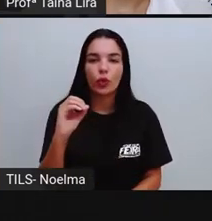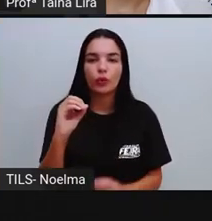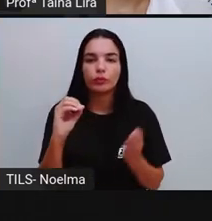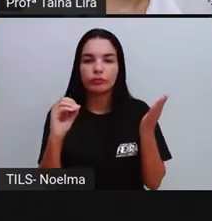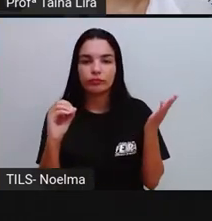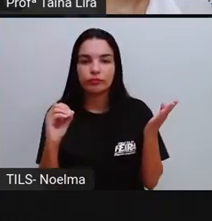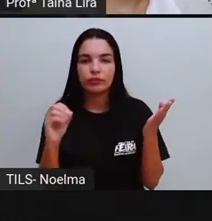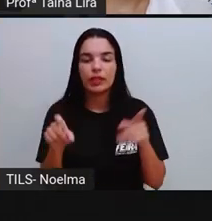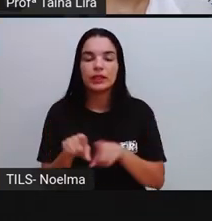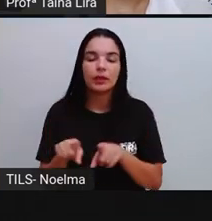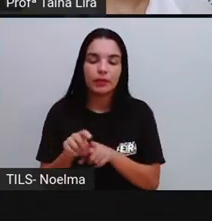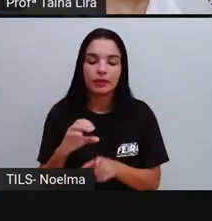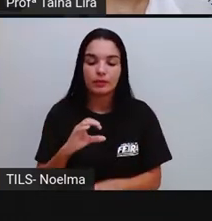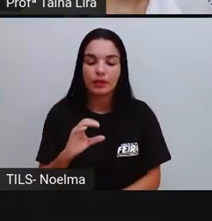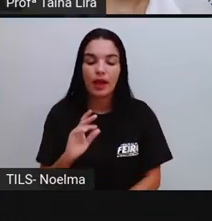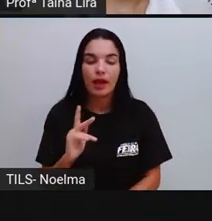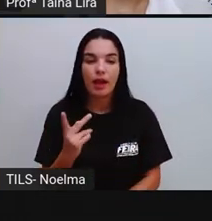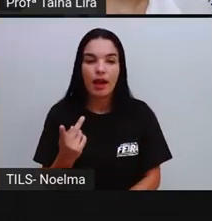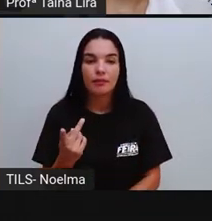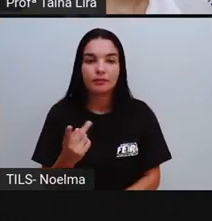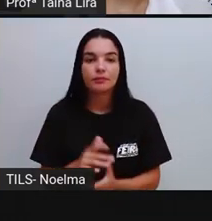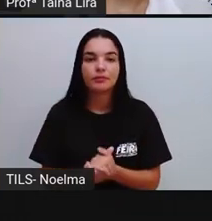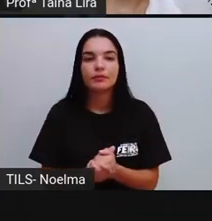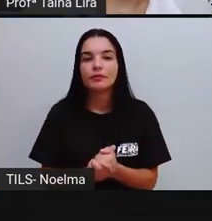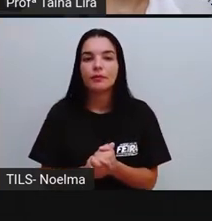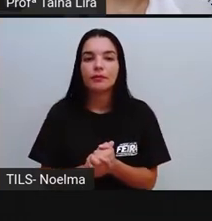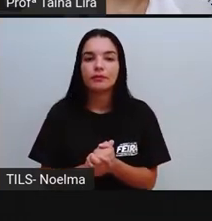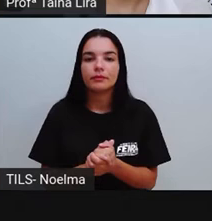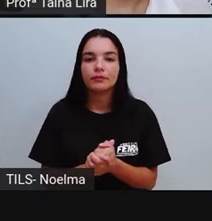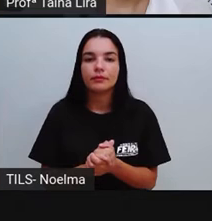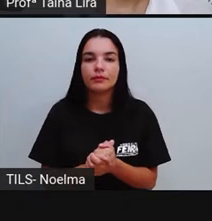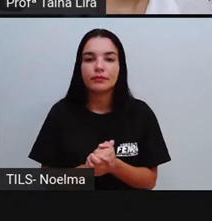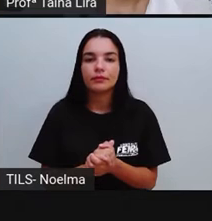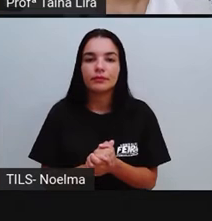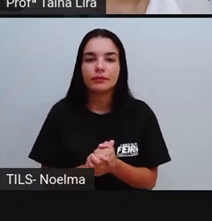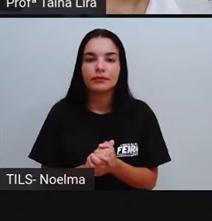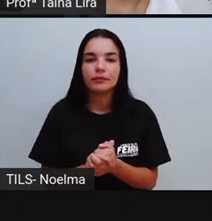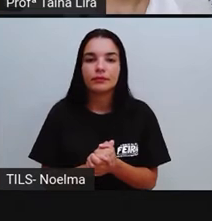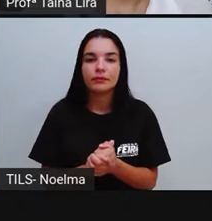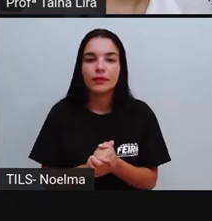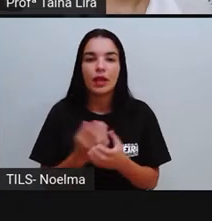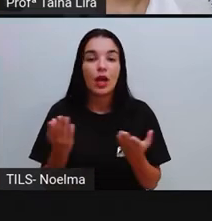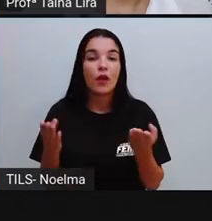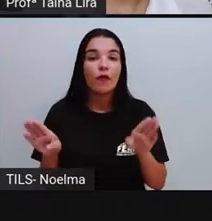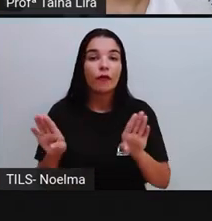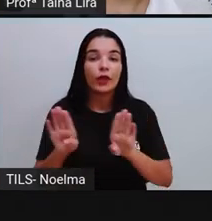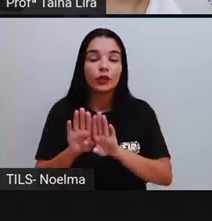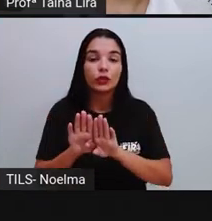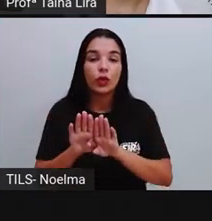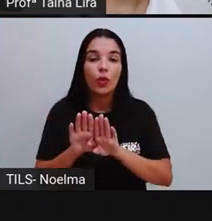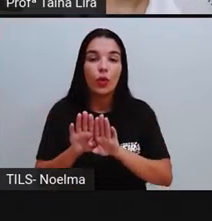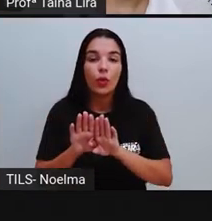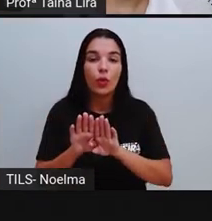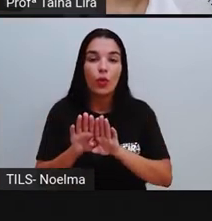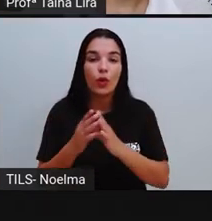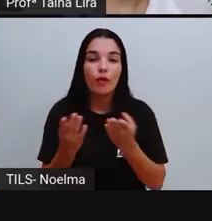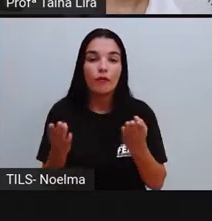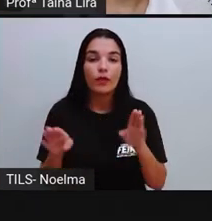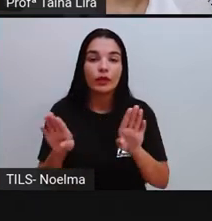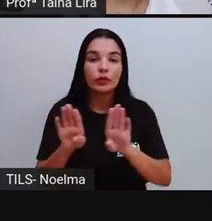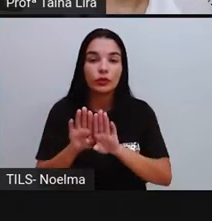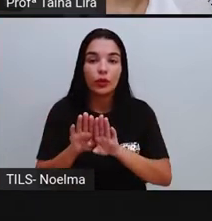Olha lá, Mais uma palavra com CH, Fechou a porta do chalé,